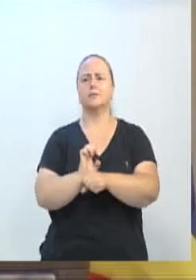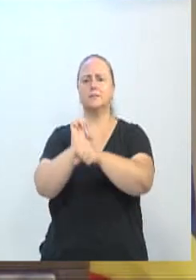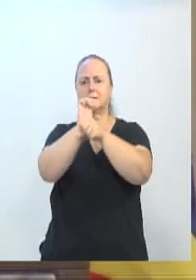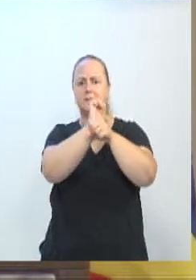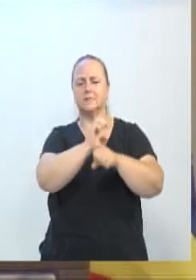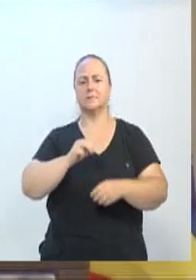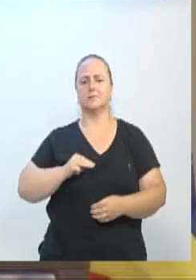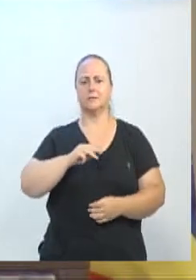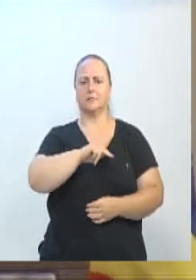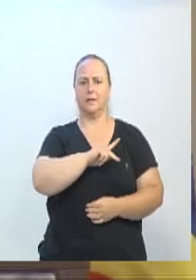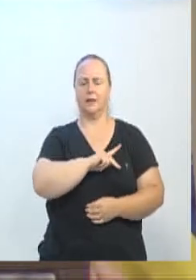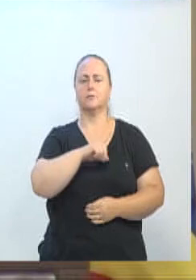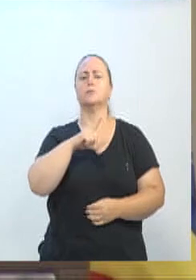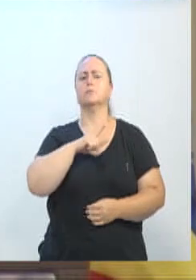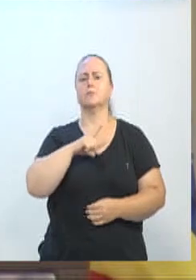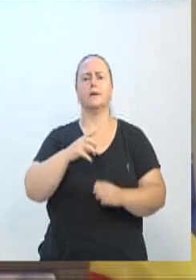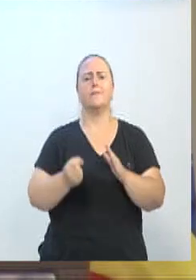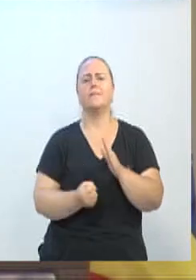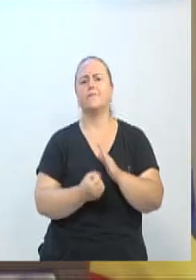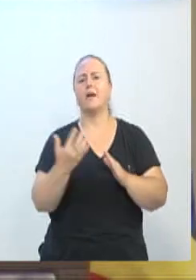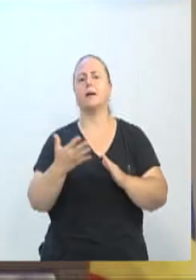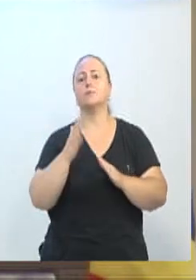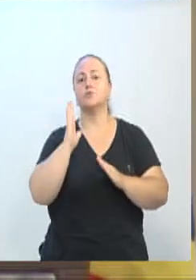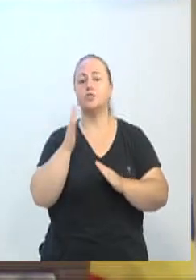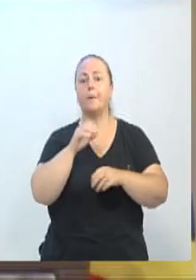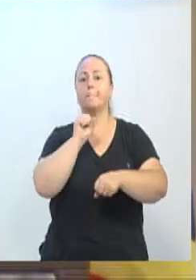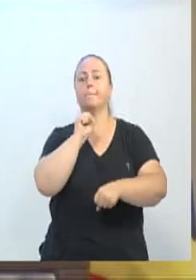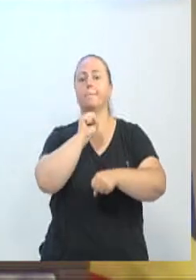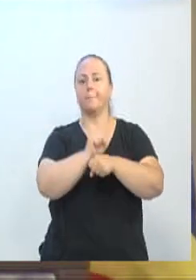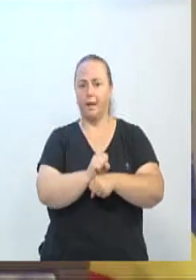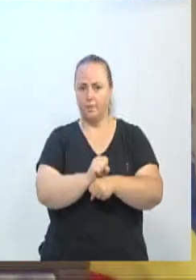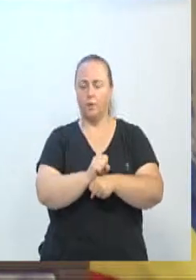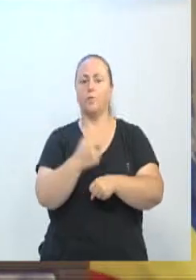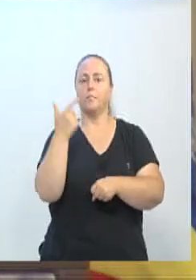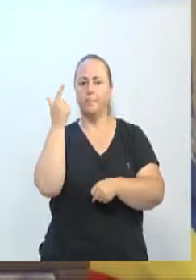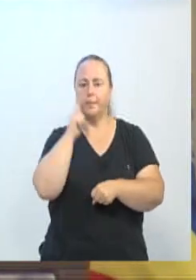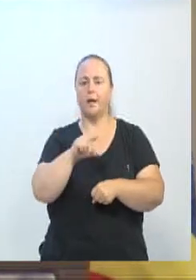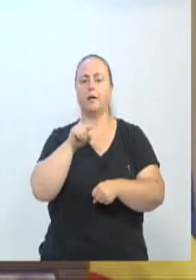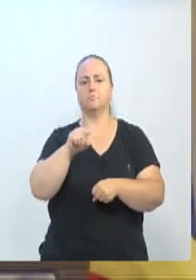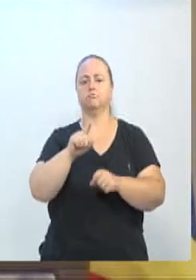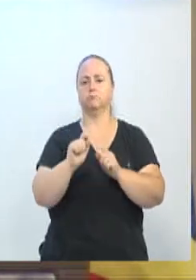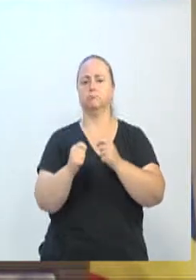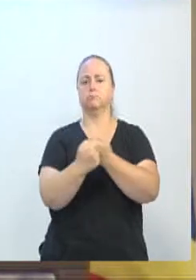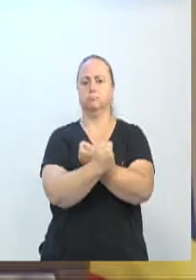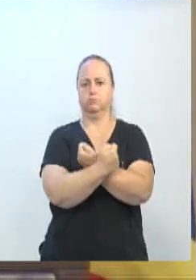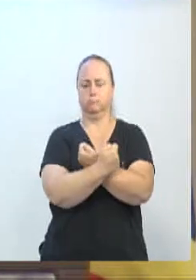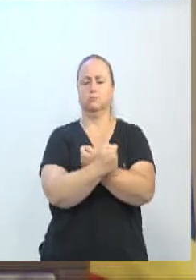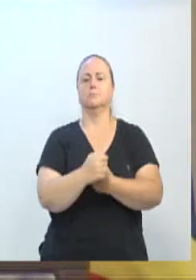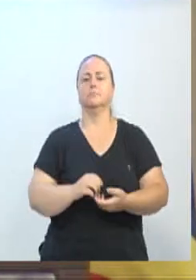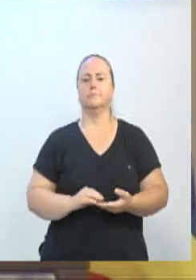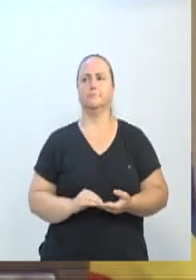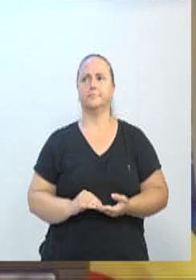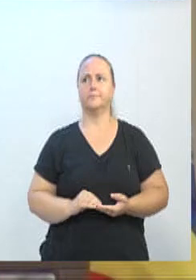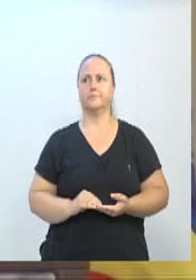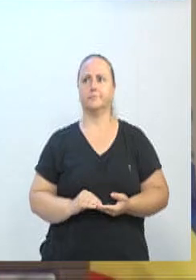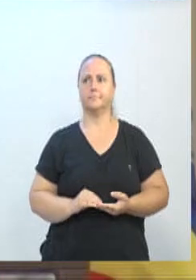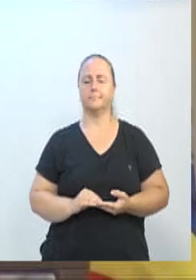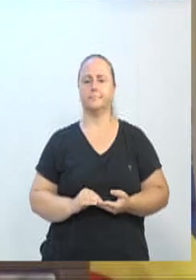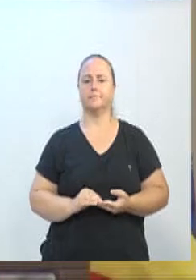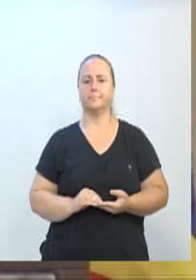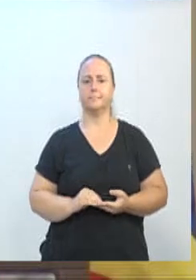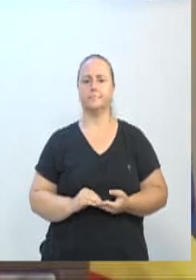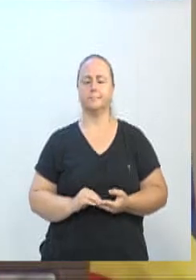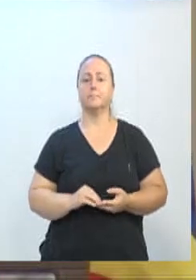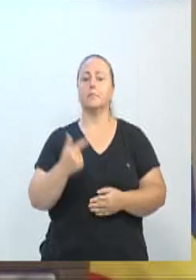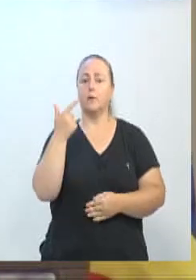inclusive, tem inúmeros concursos públicos que foram paralisados para que fosse feita essa adequação. Porque, na prática, o que está acontecendo? A gente